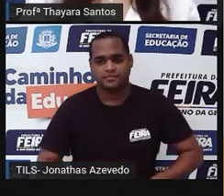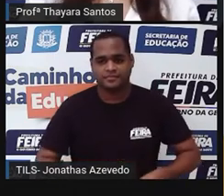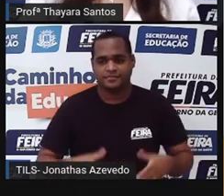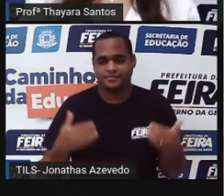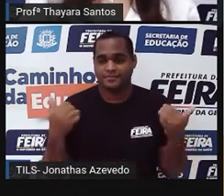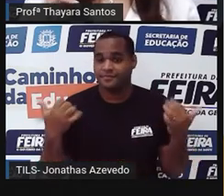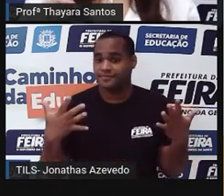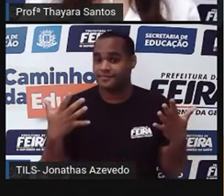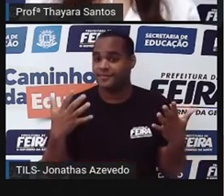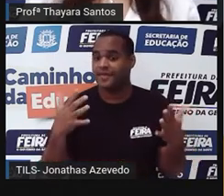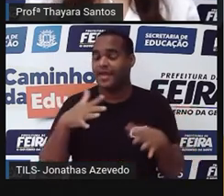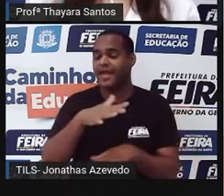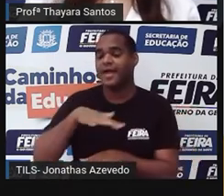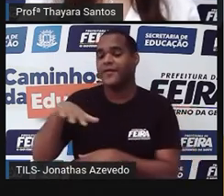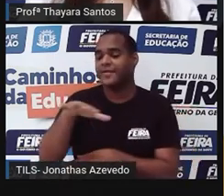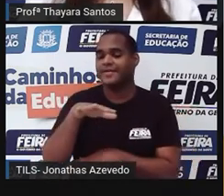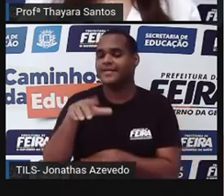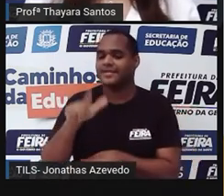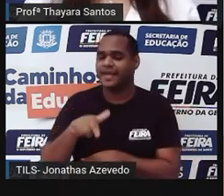elas estão no ambiente marinho.